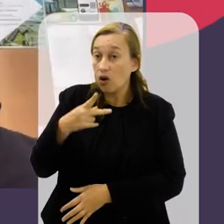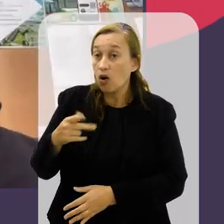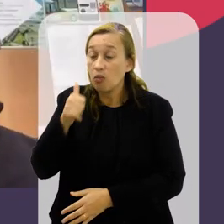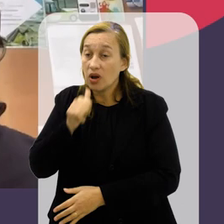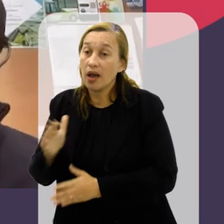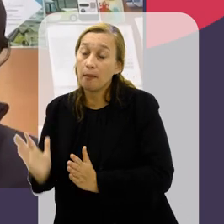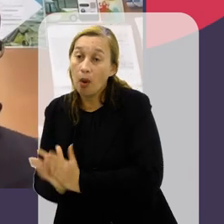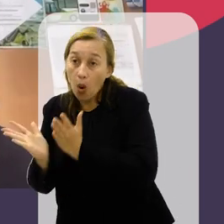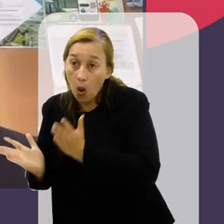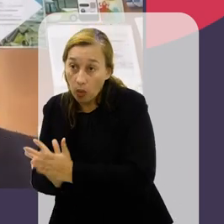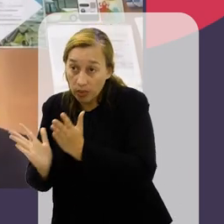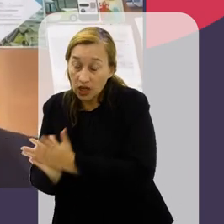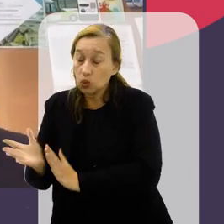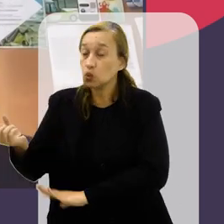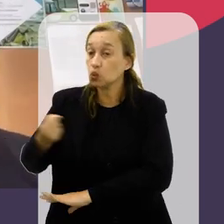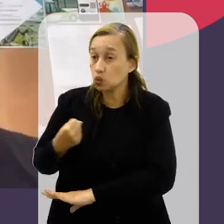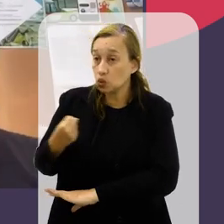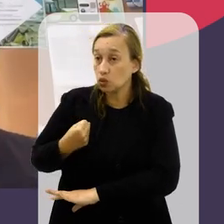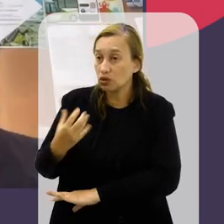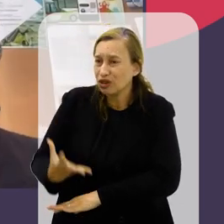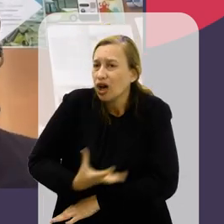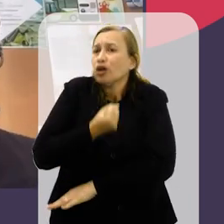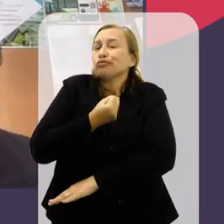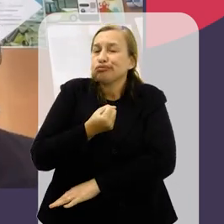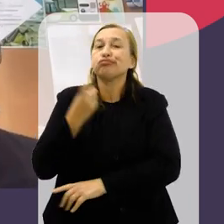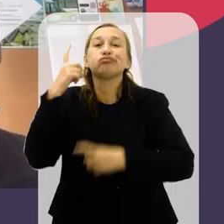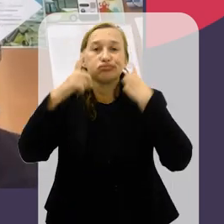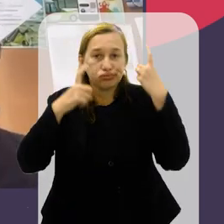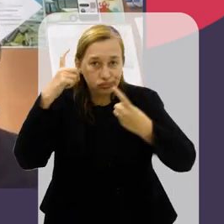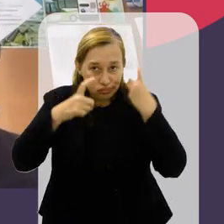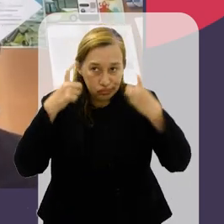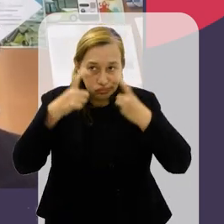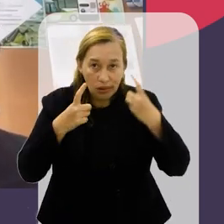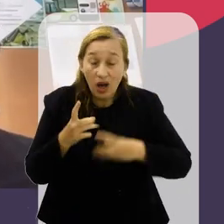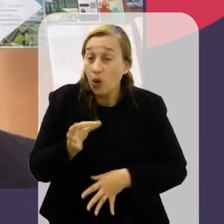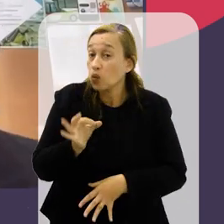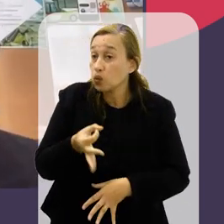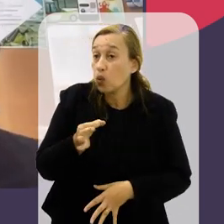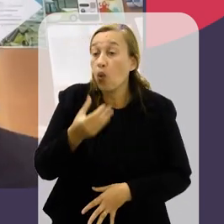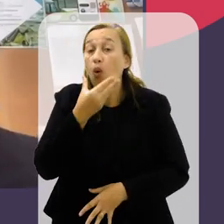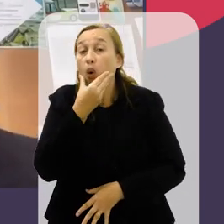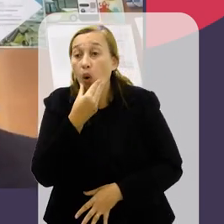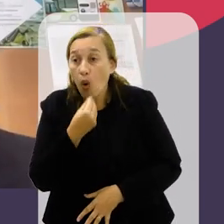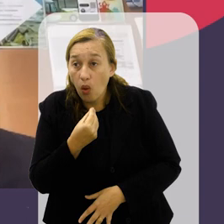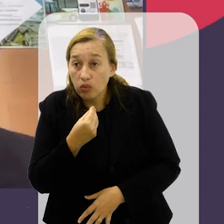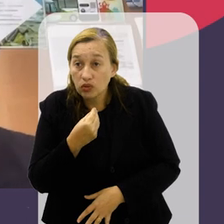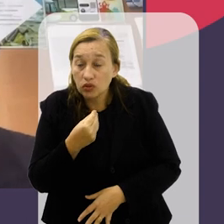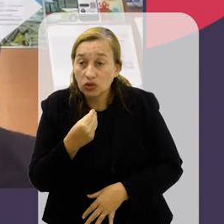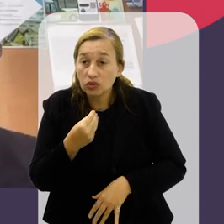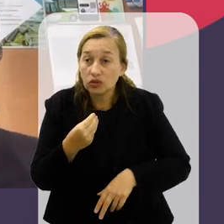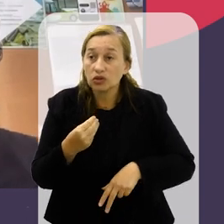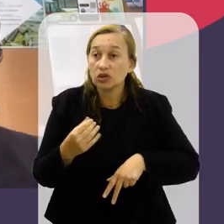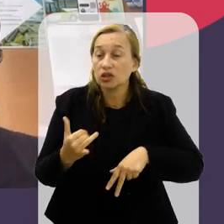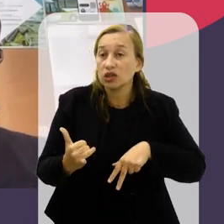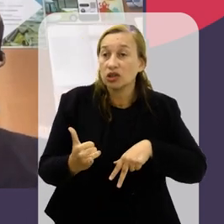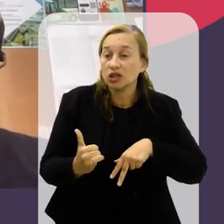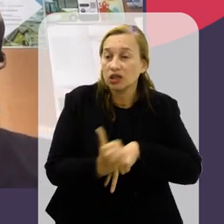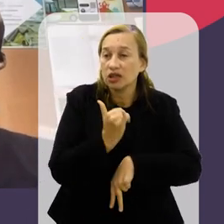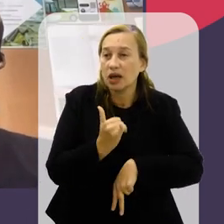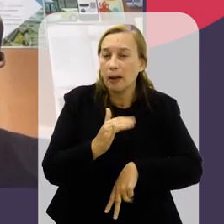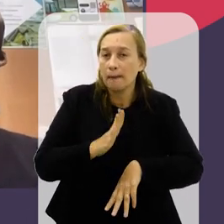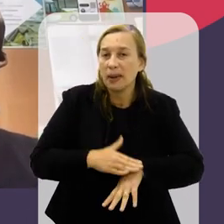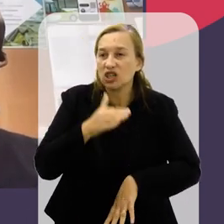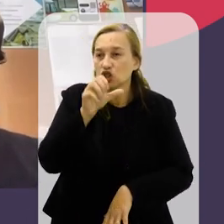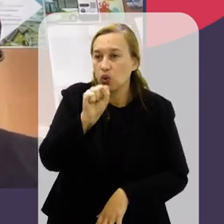pobres, por exemplo, um número que é muito preocupante é o fato de que homens são